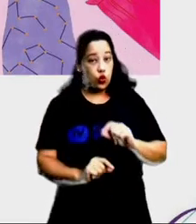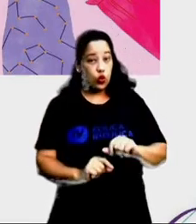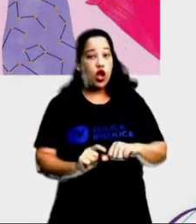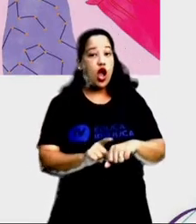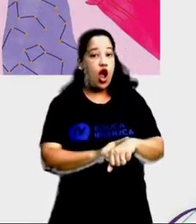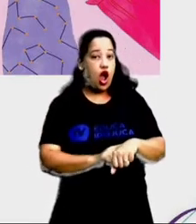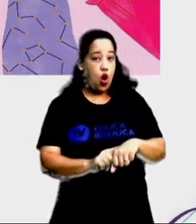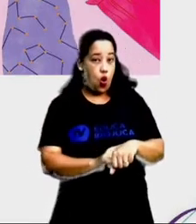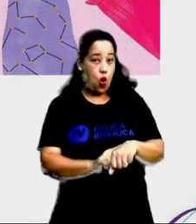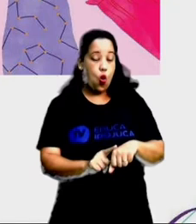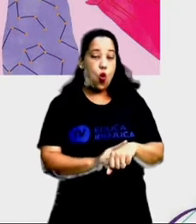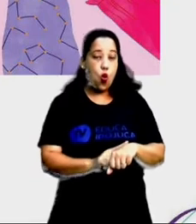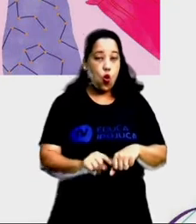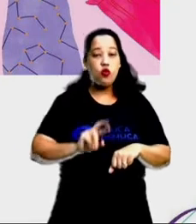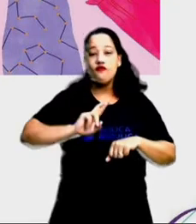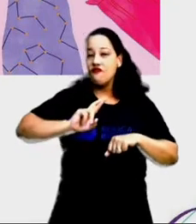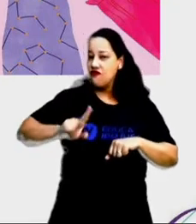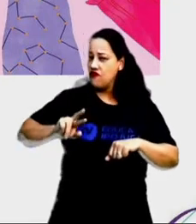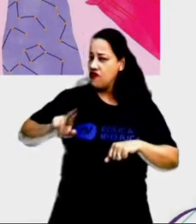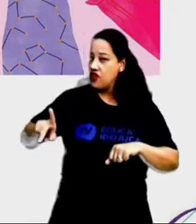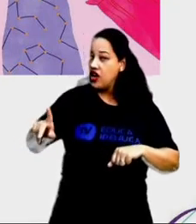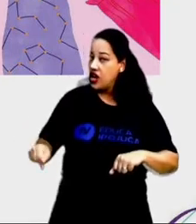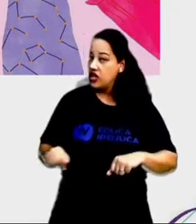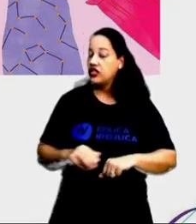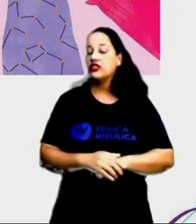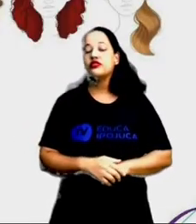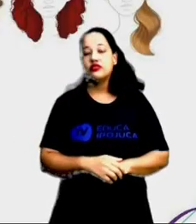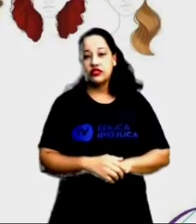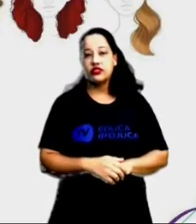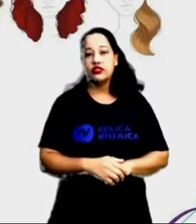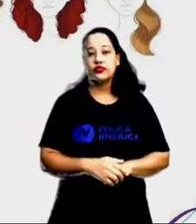pele diferente. Somos todos iguais.